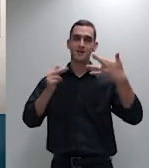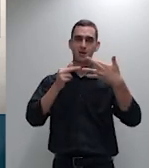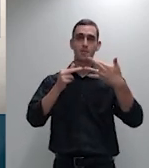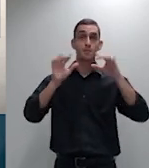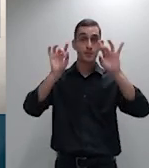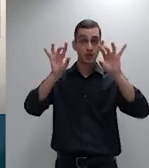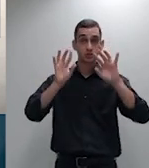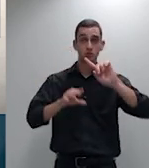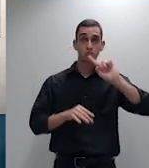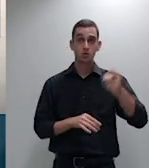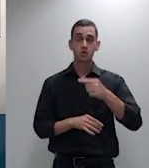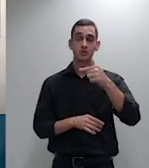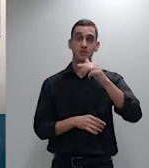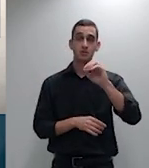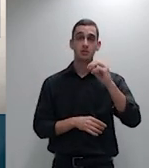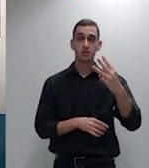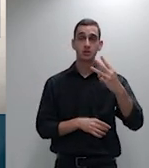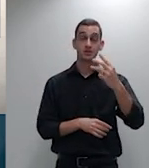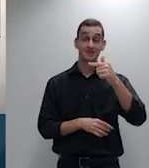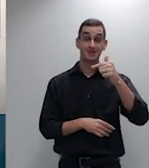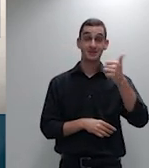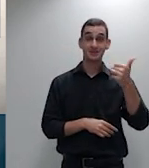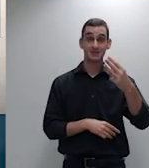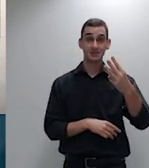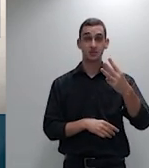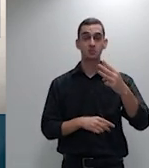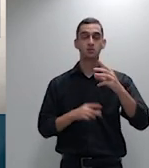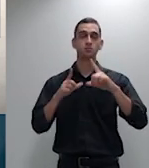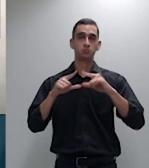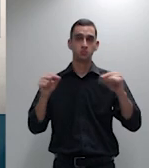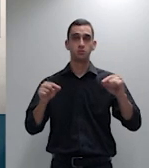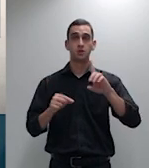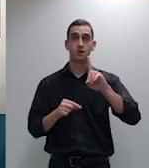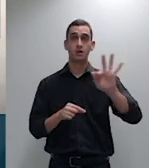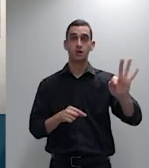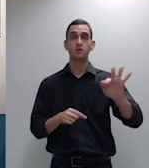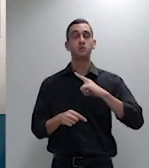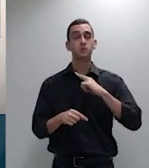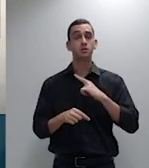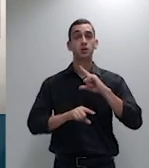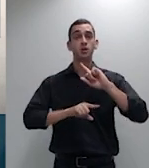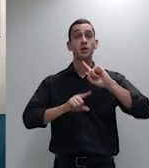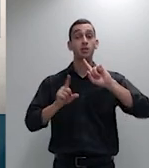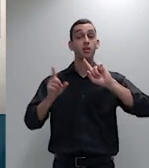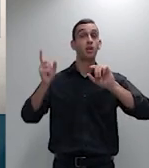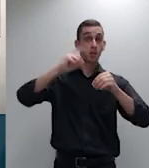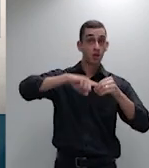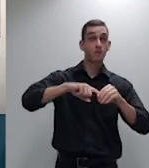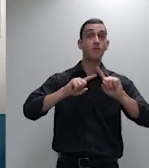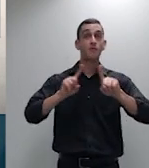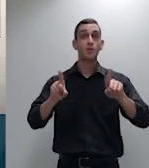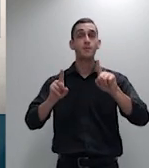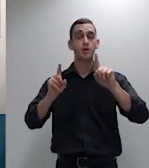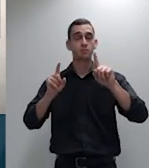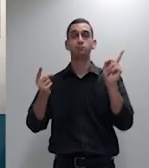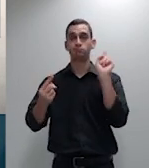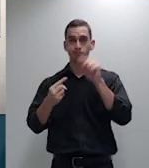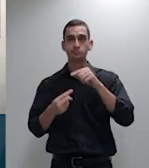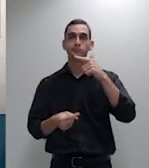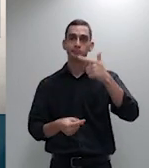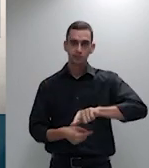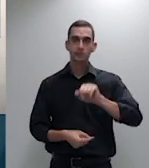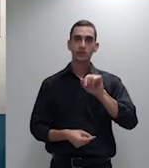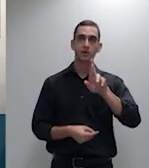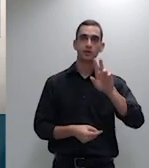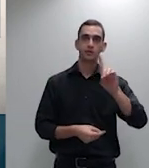questão foi devolvida pois o tribunal aplicou a RN 63 mediante mera soma aritmética de